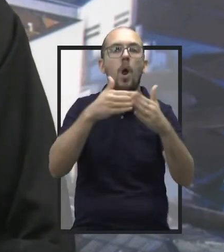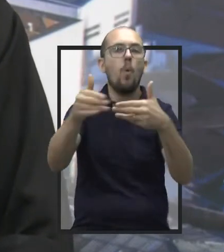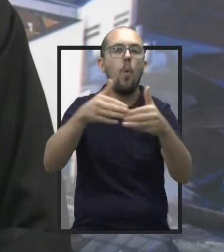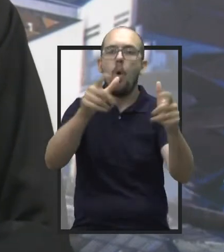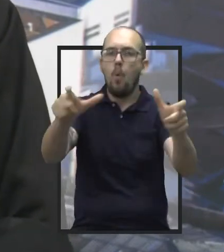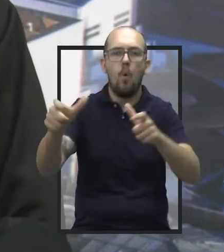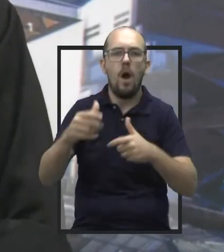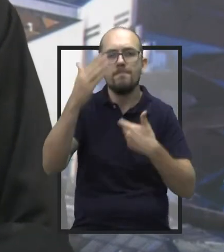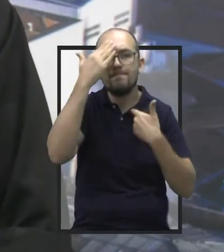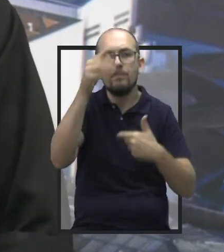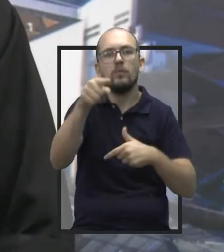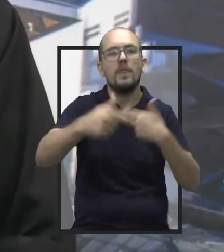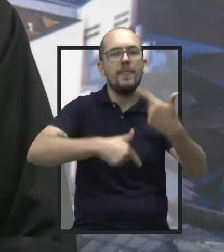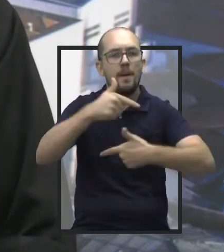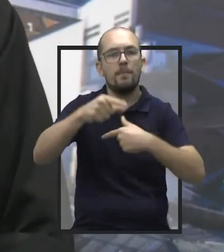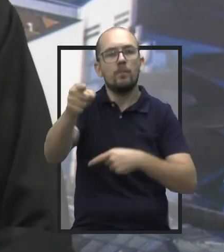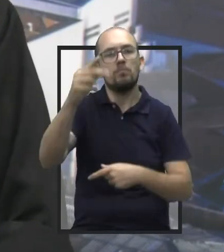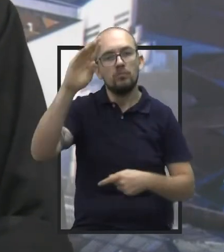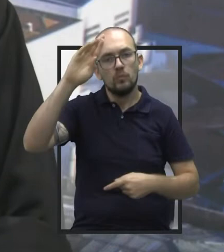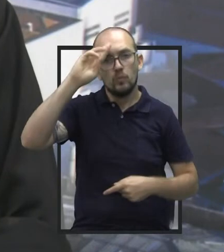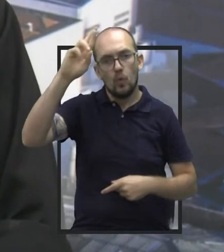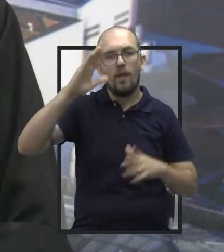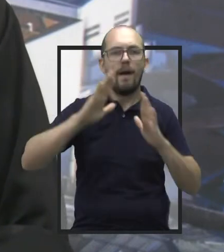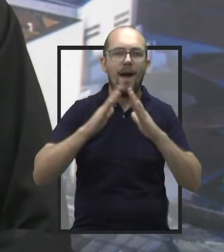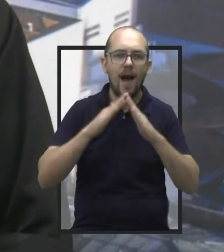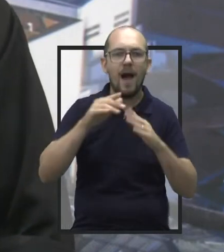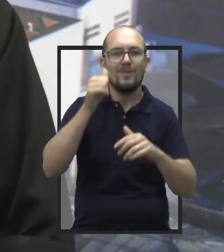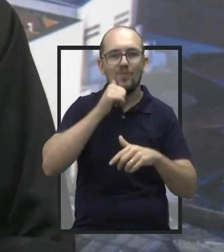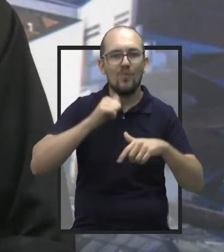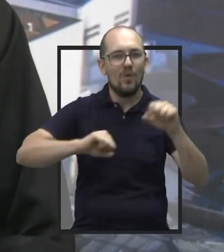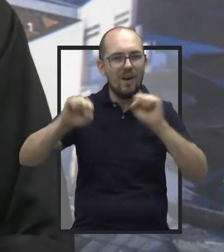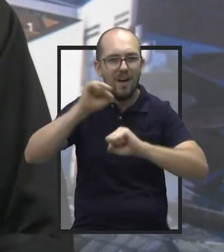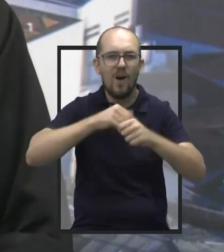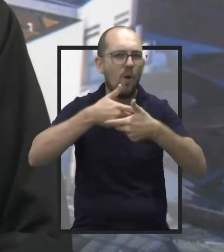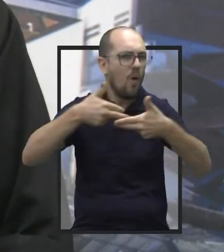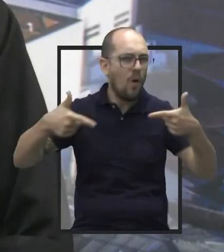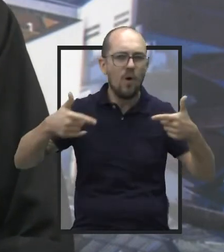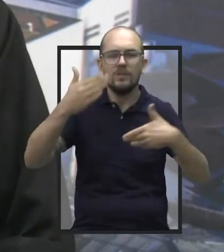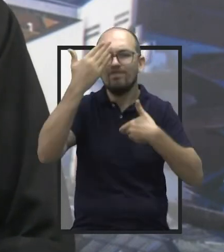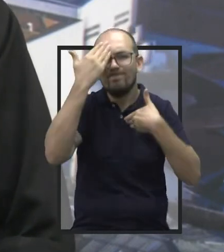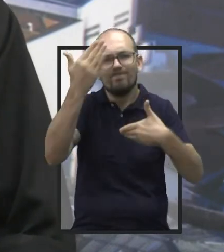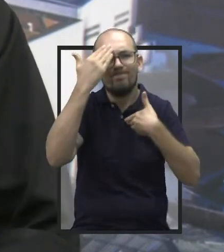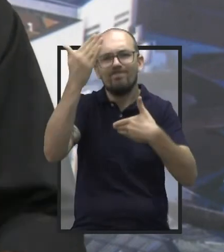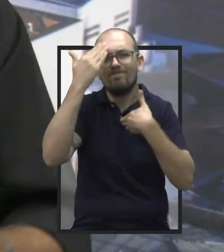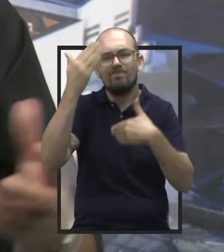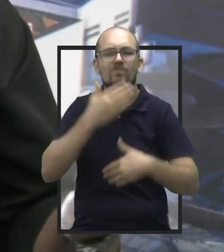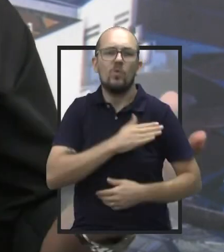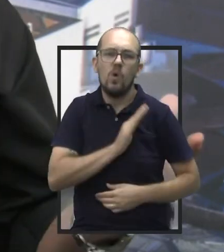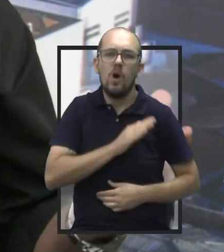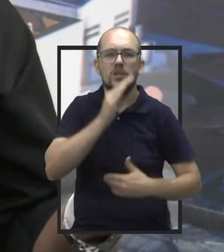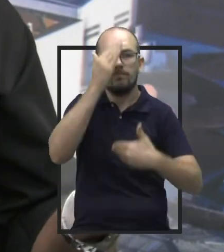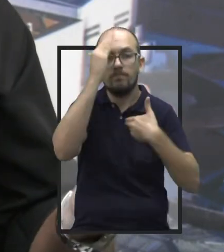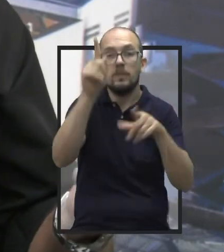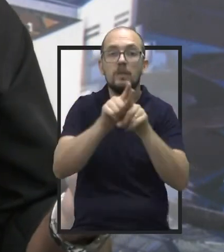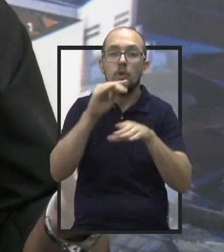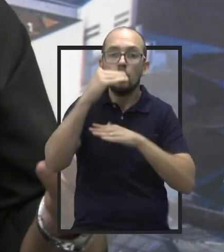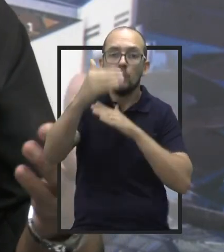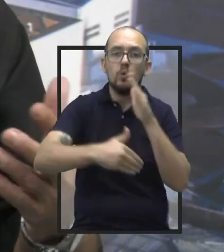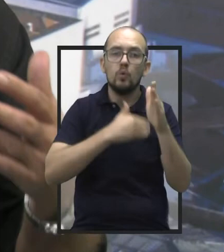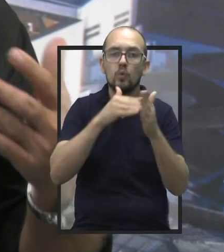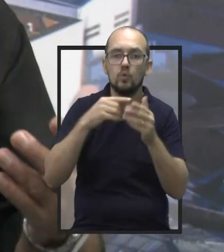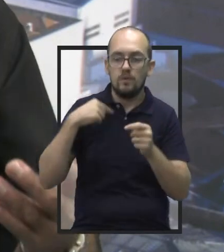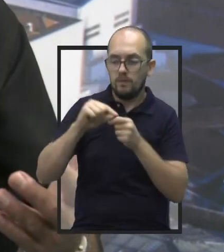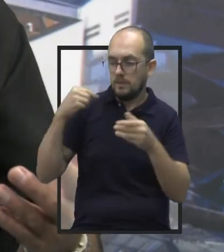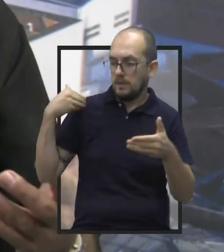você, trabalhador. Obrigado, você, dona de casa. A você que tem esse carinho especial com a gente. Muito obrigado de coração. E tudo que foi feito esse ano, eu